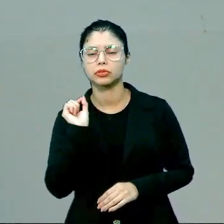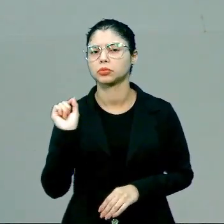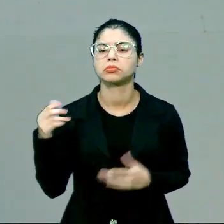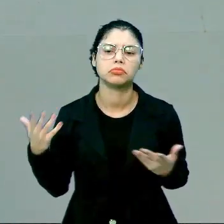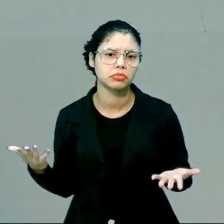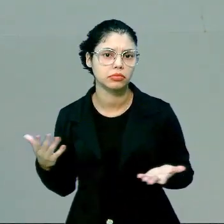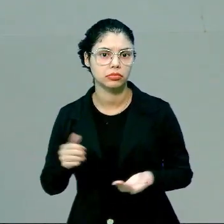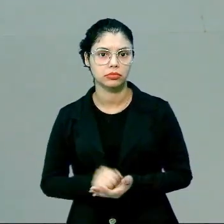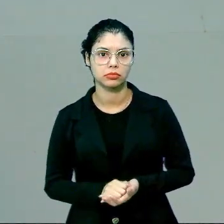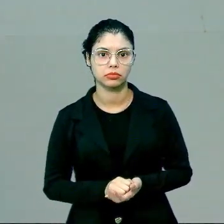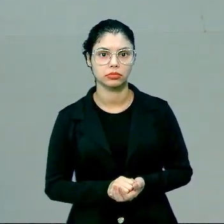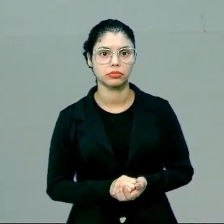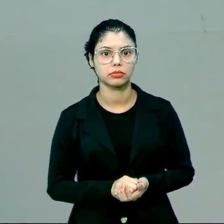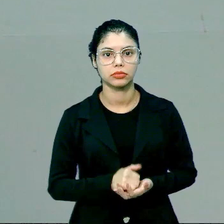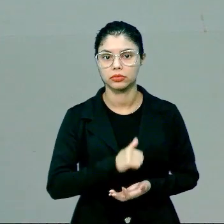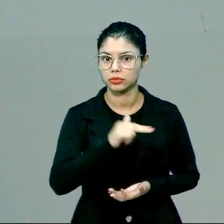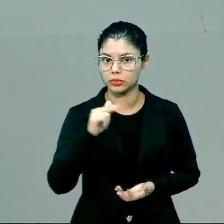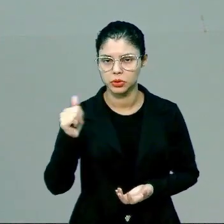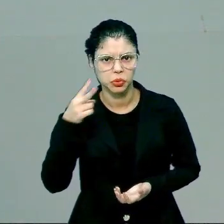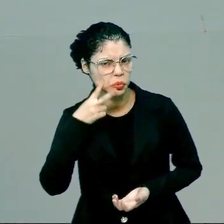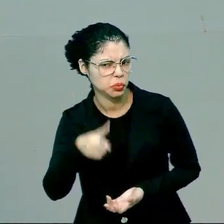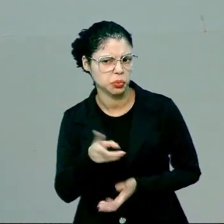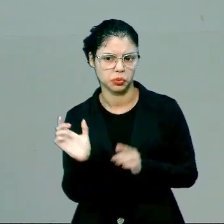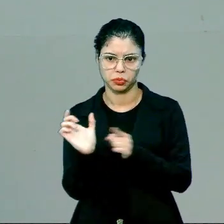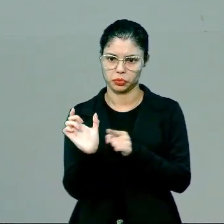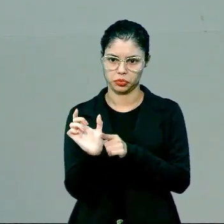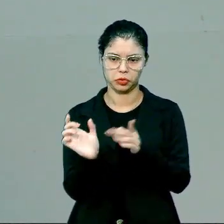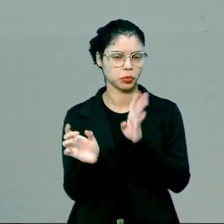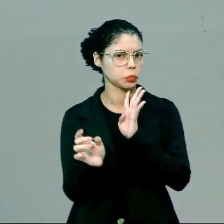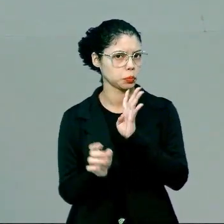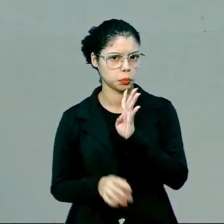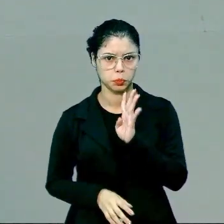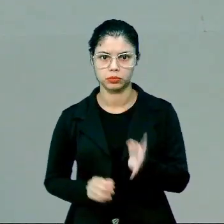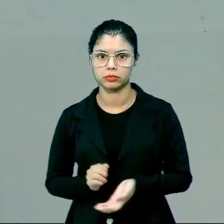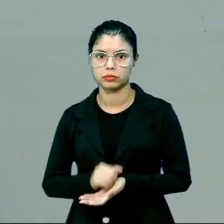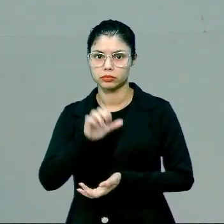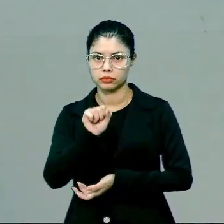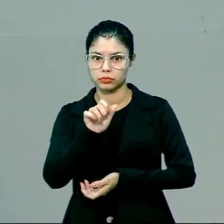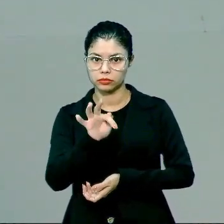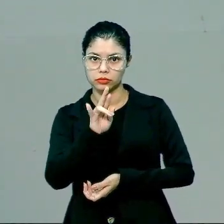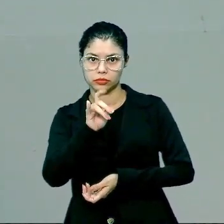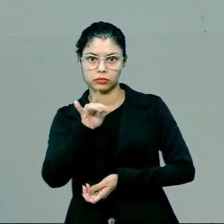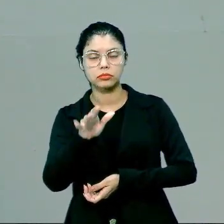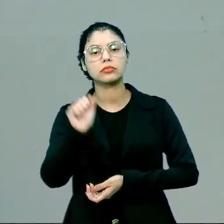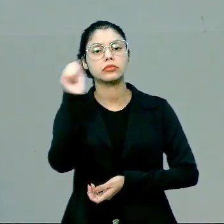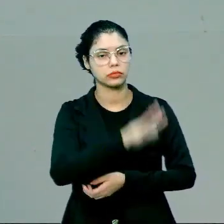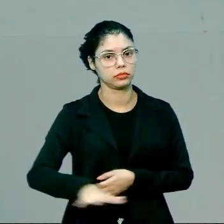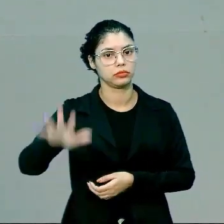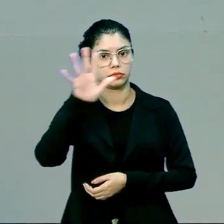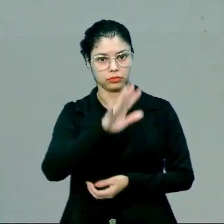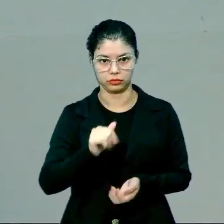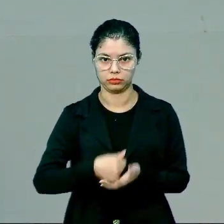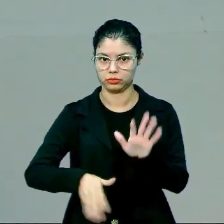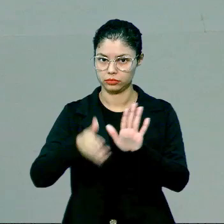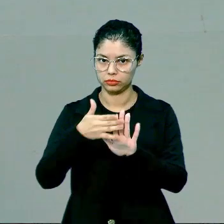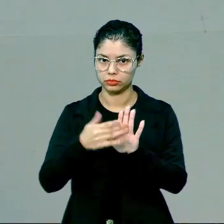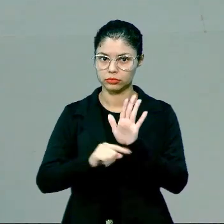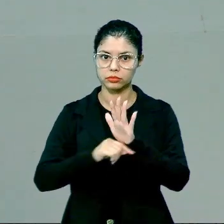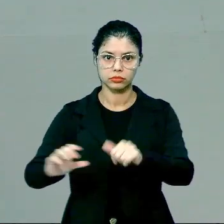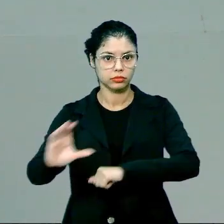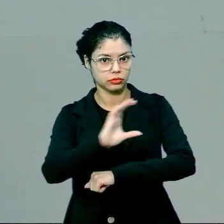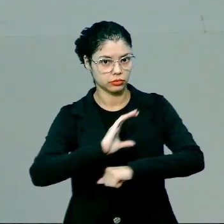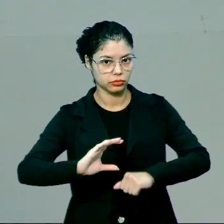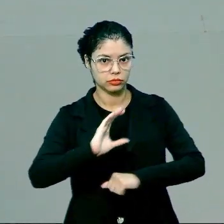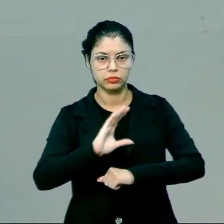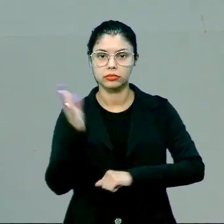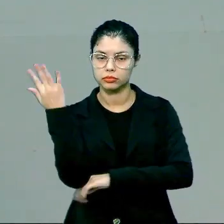sufragio universal? Nunca ouvi falar nessa palavra, professora. Sufragio universal está até pautado na nossa Constituição